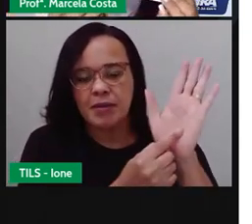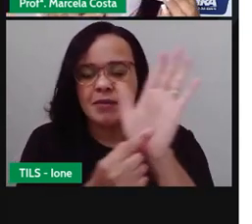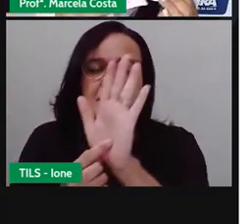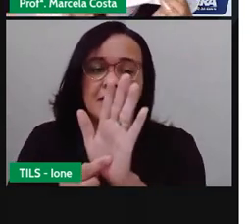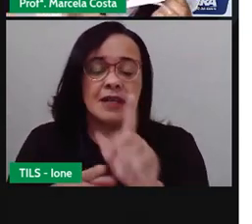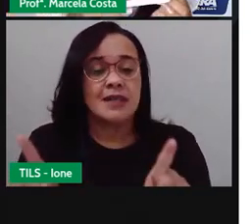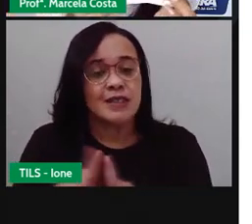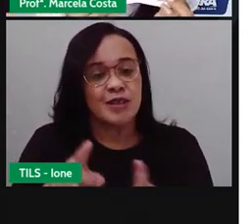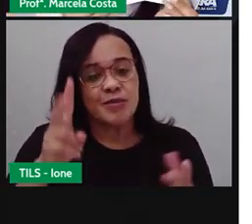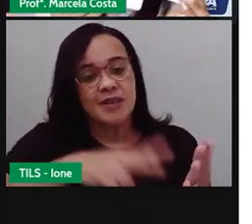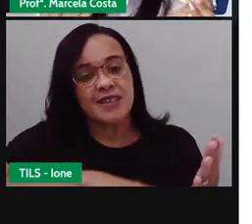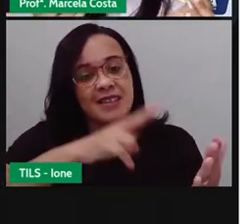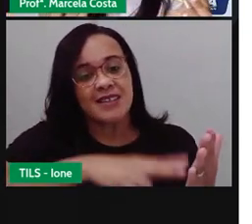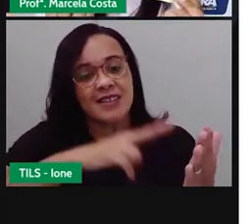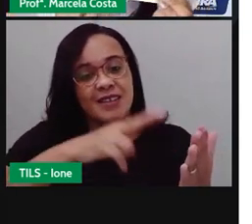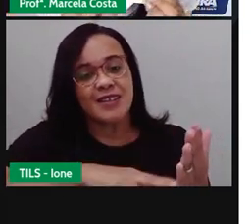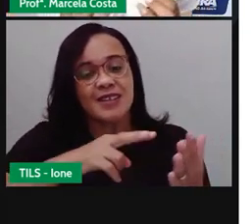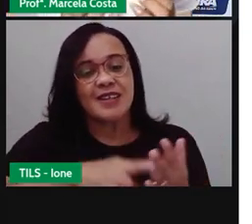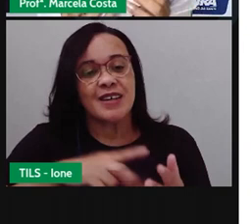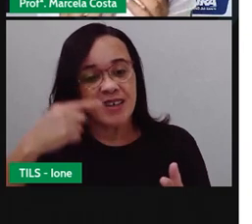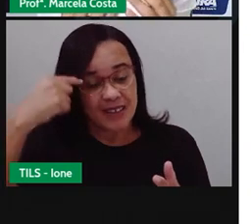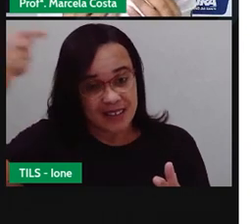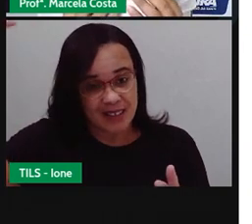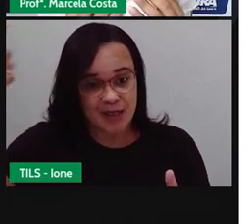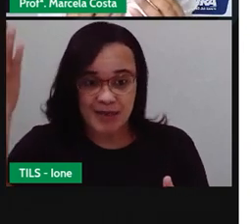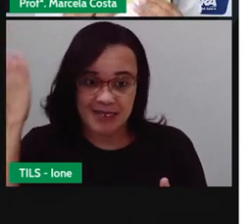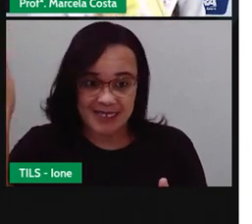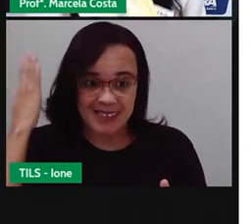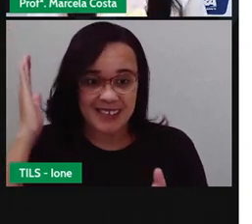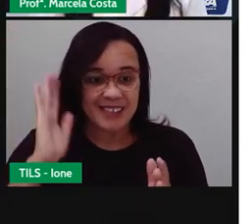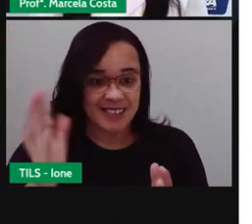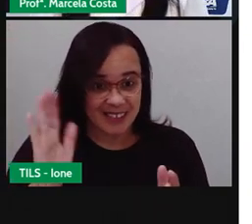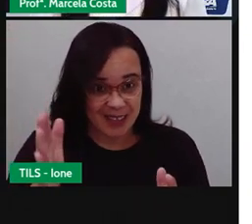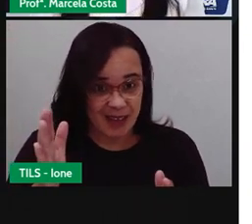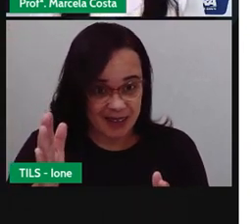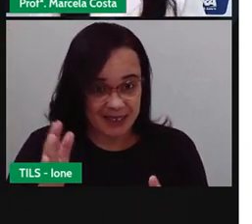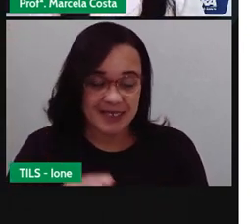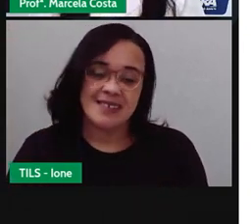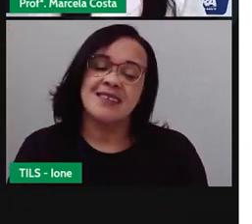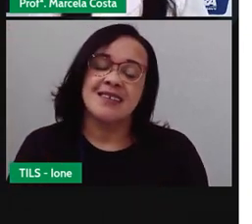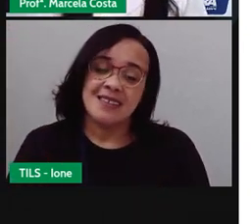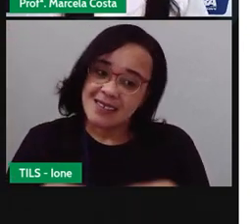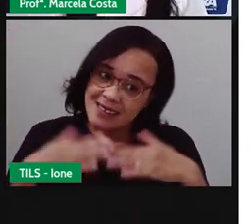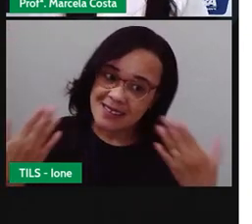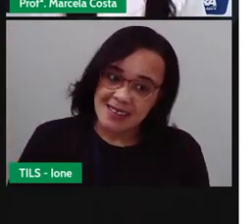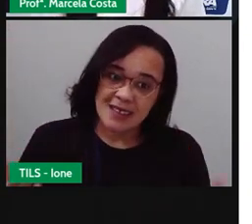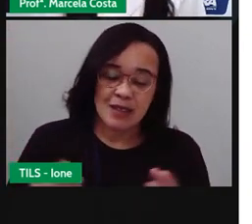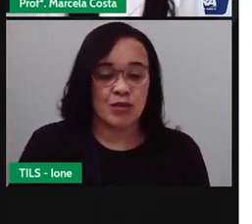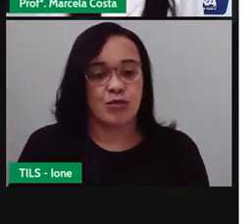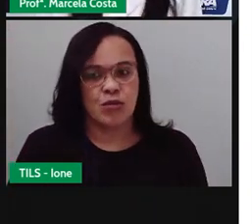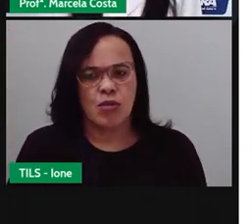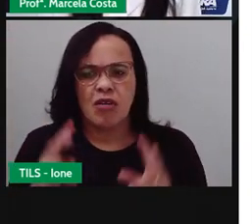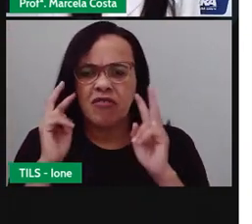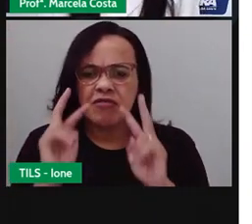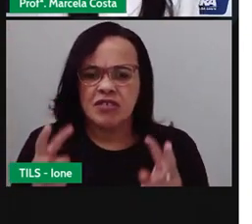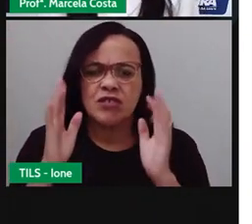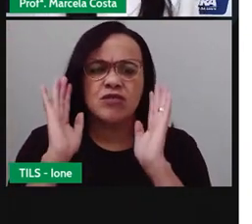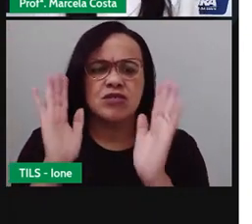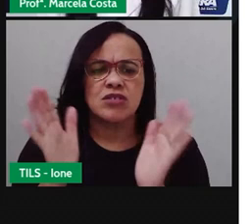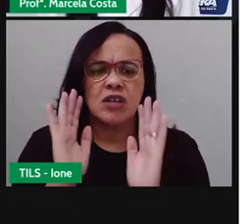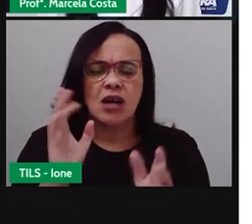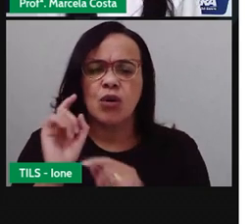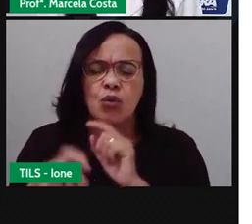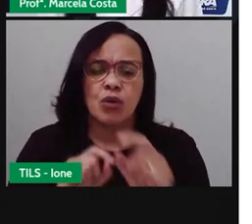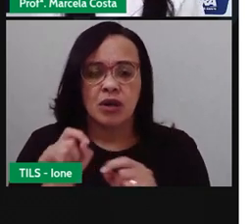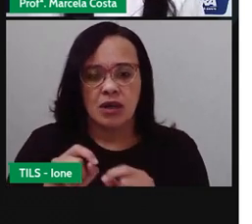leitura de alguns desses cordéis, não sei. E pronto. A gente viu que a